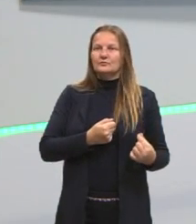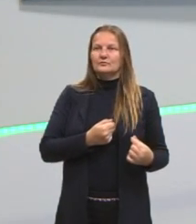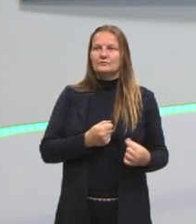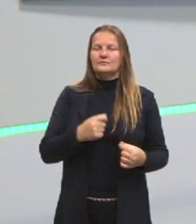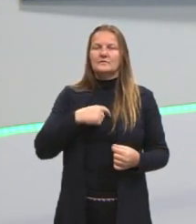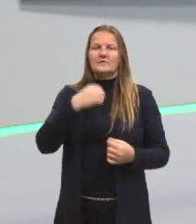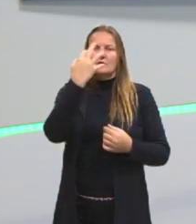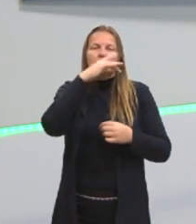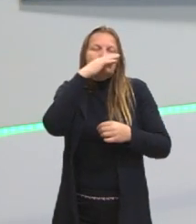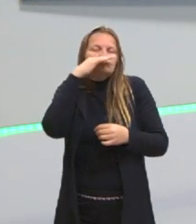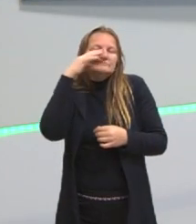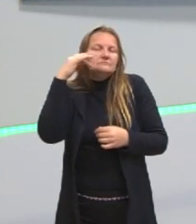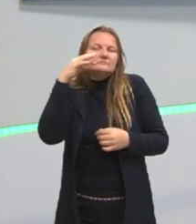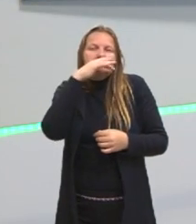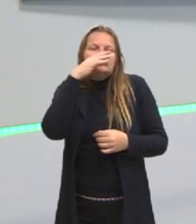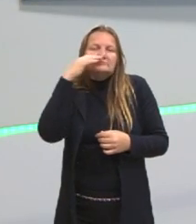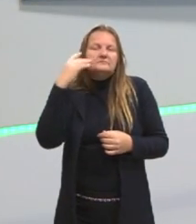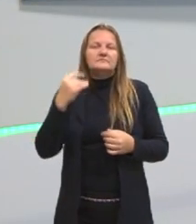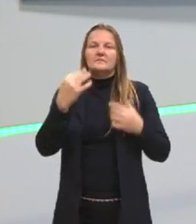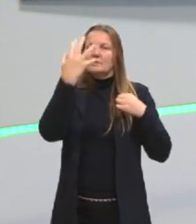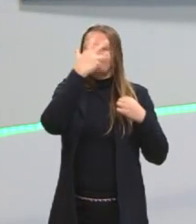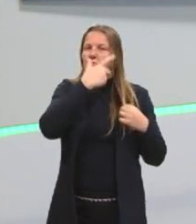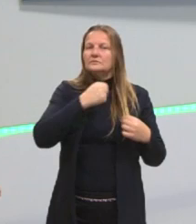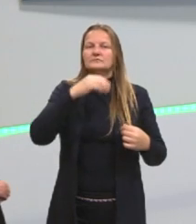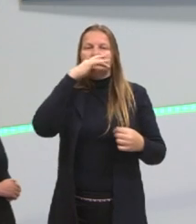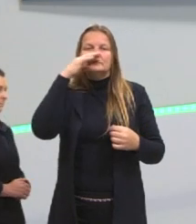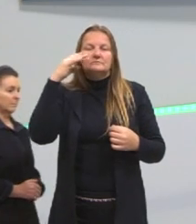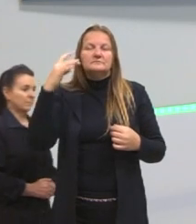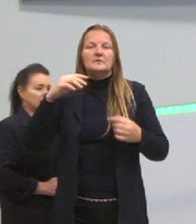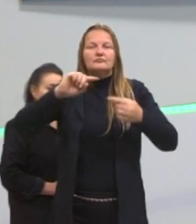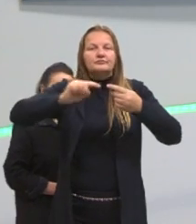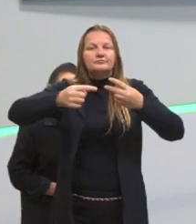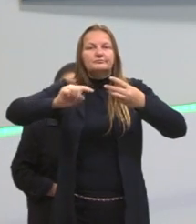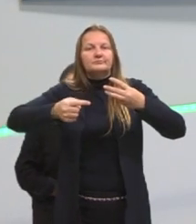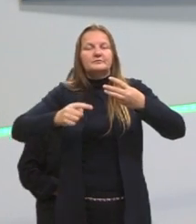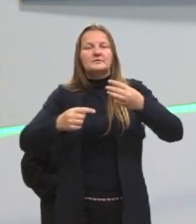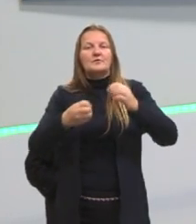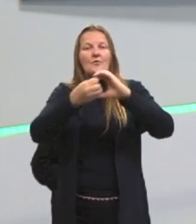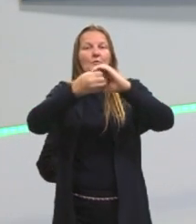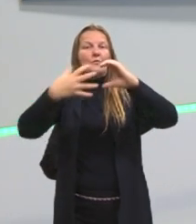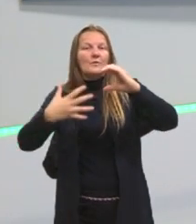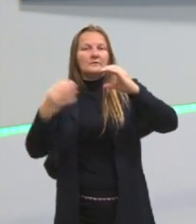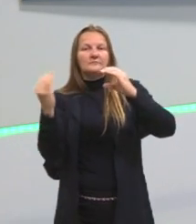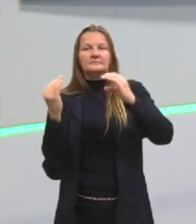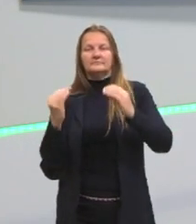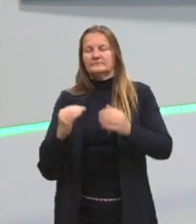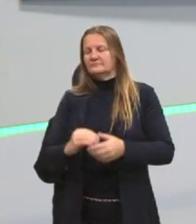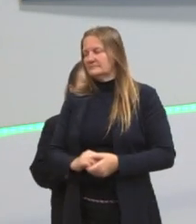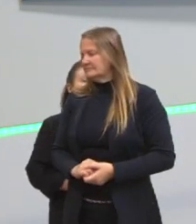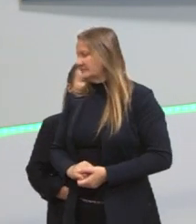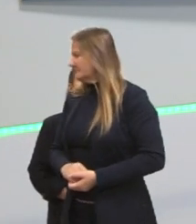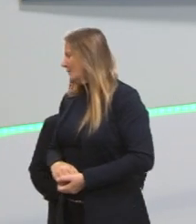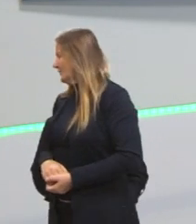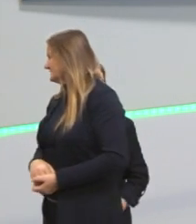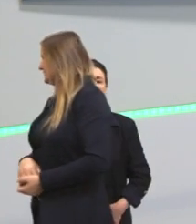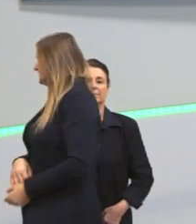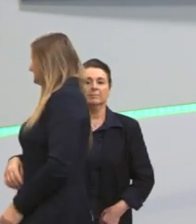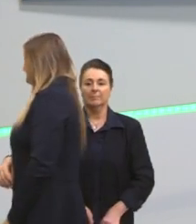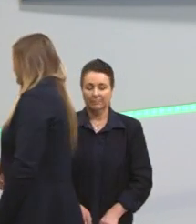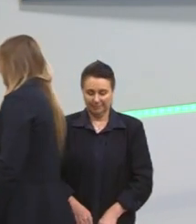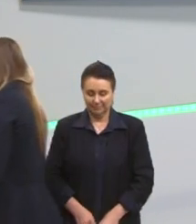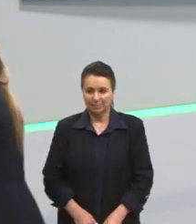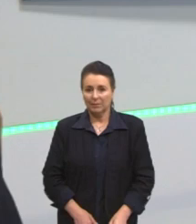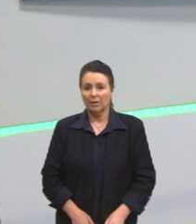cabelo é cheiroso, é bonito, cheiroso, o mais? E aí a gente vai enumerando. E para ir enumerando,